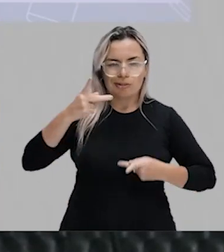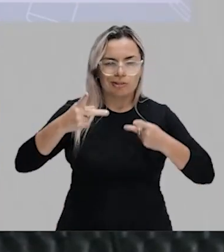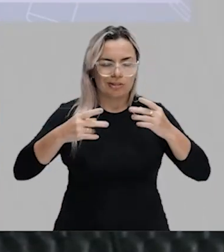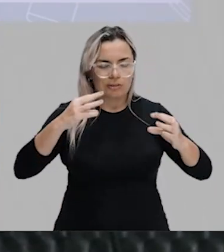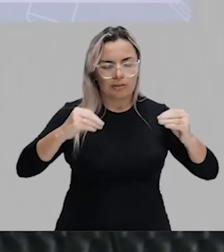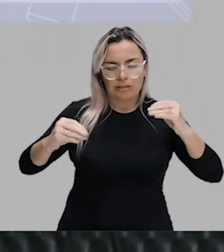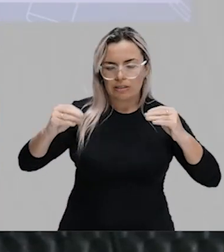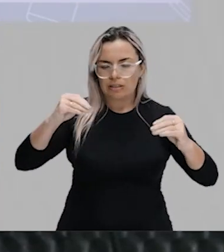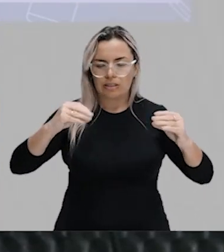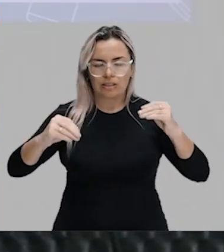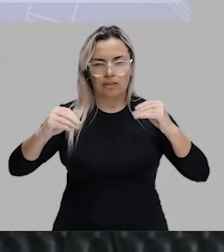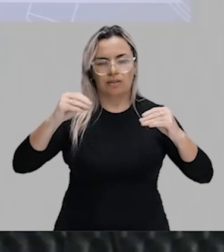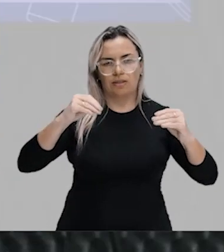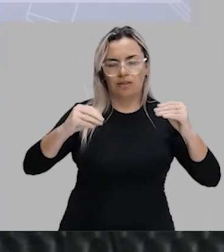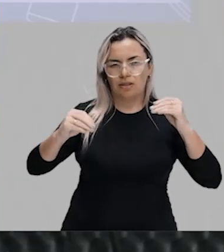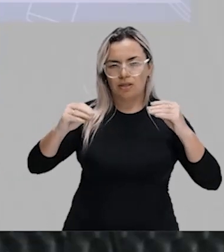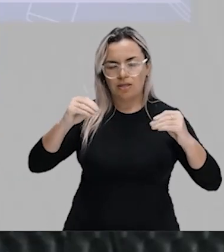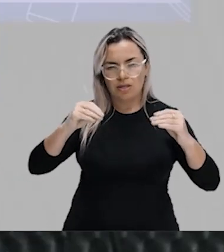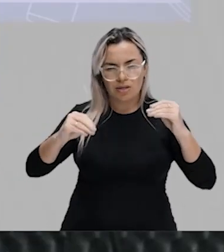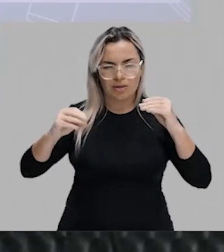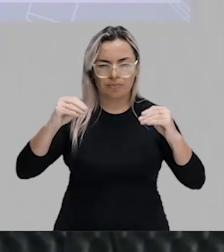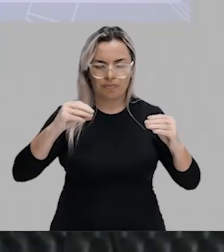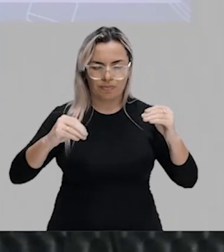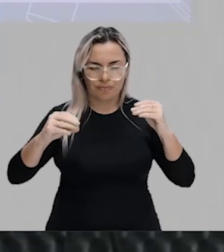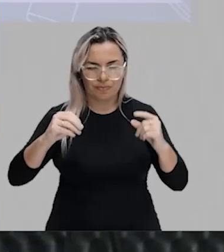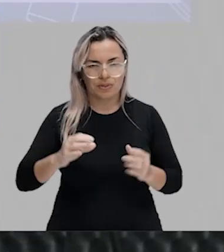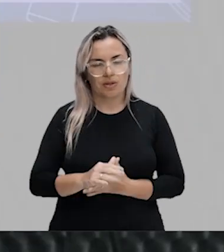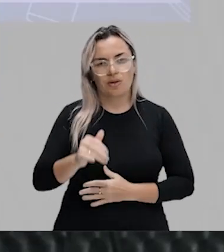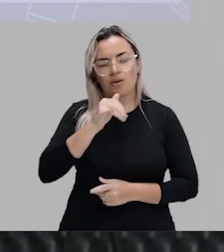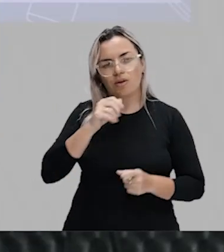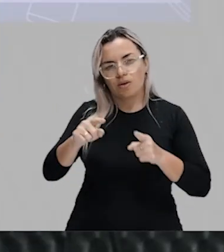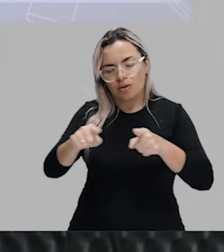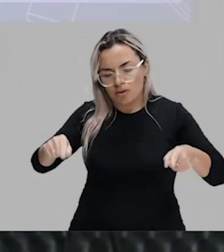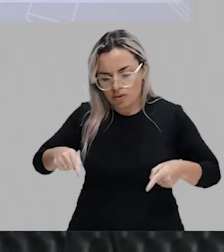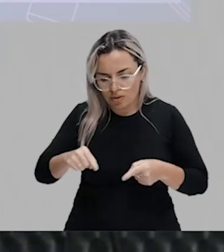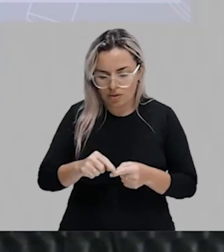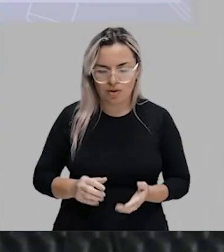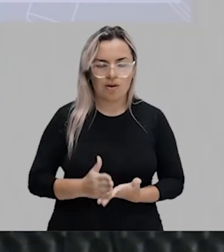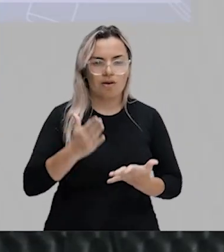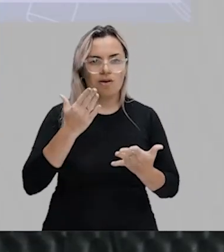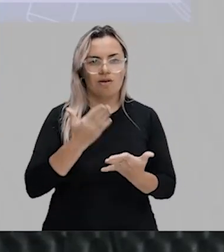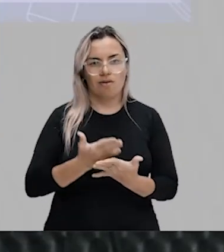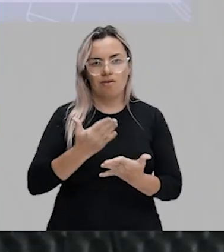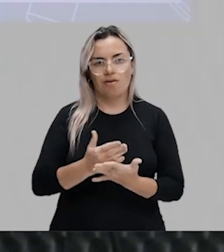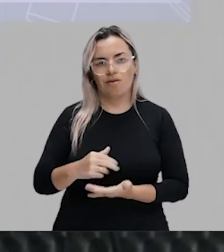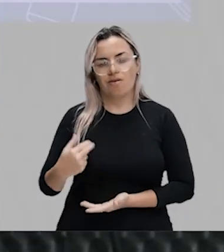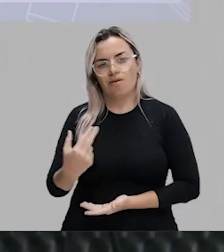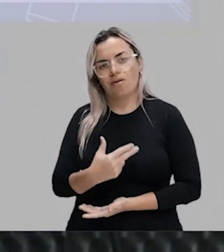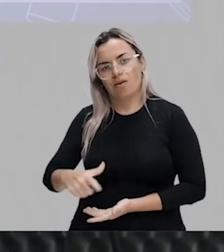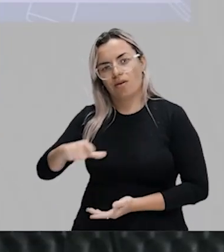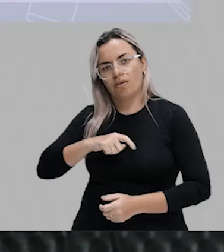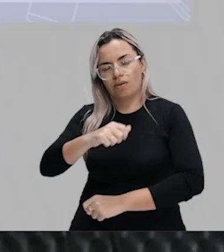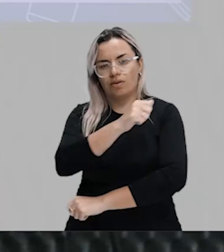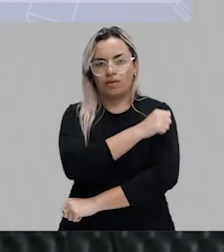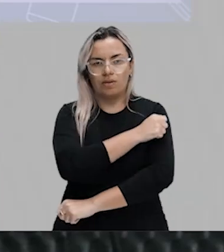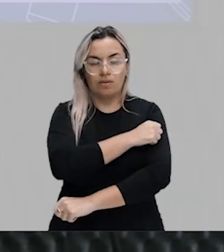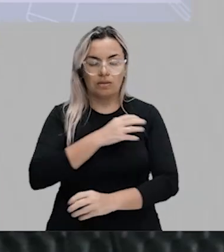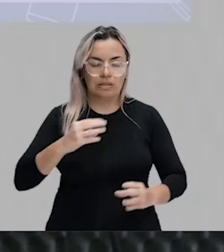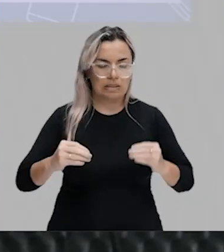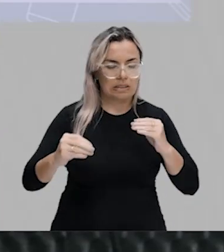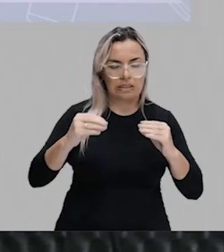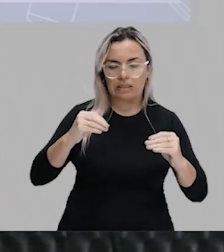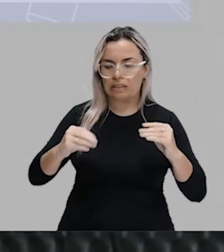Sem parar. Isso aí, na sala de aula, é muito interessante. Porque nós temos muito aluno que hablam por